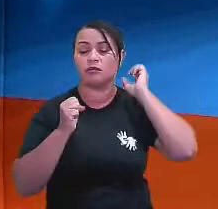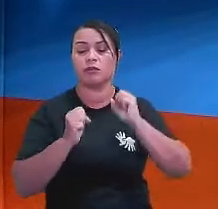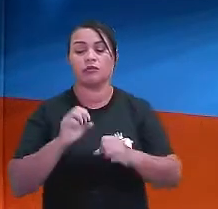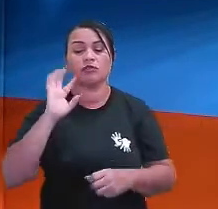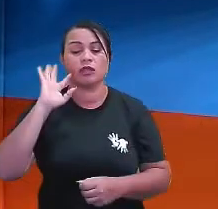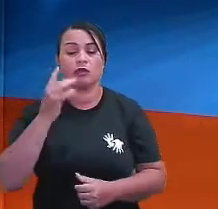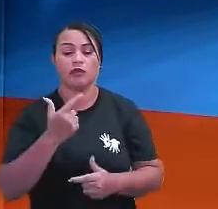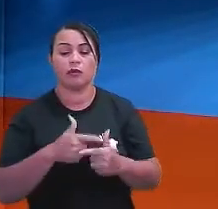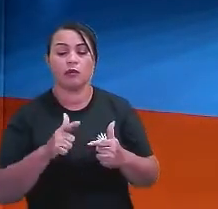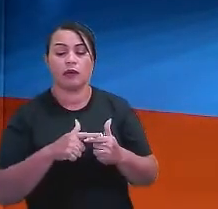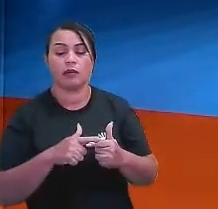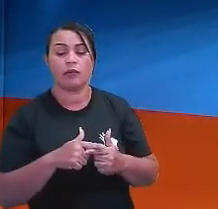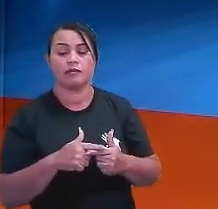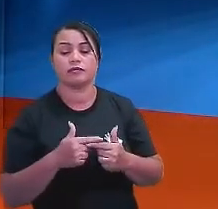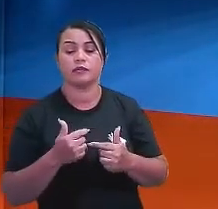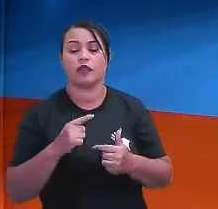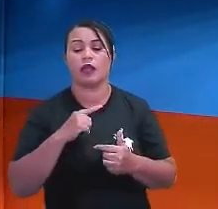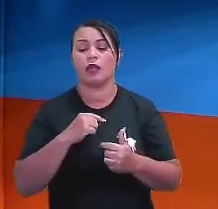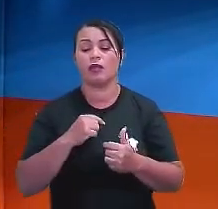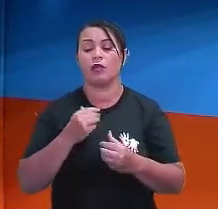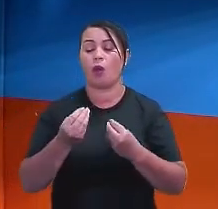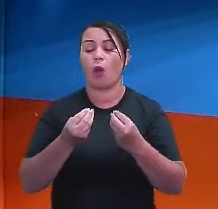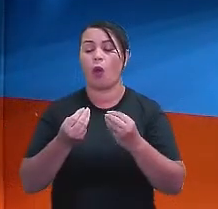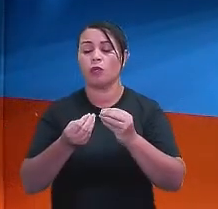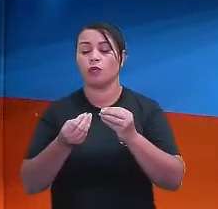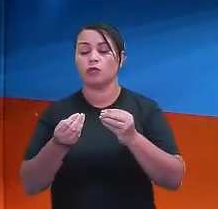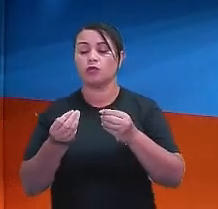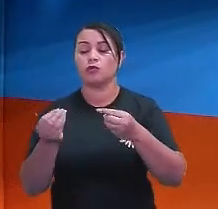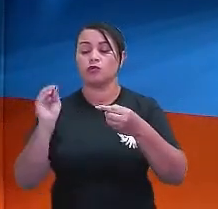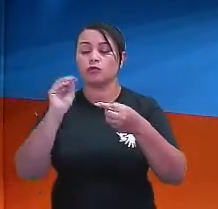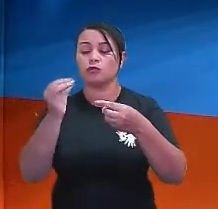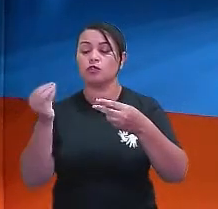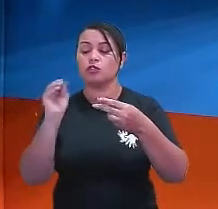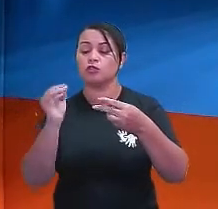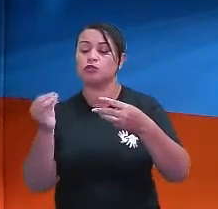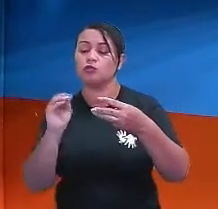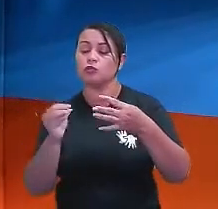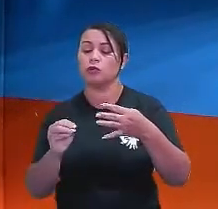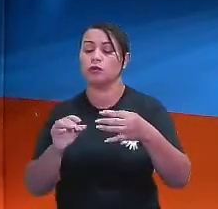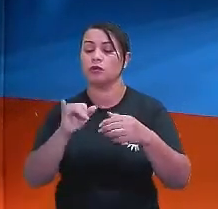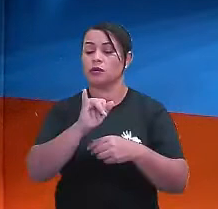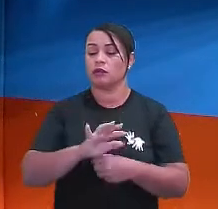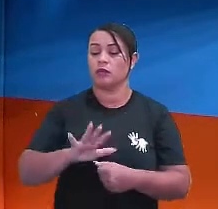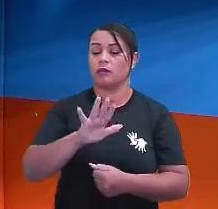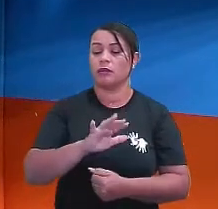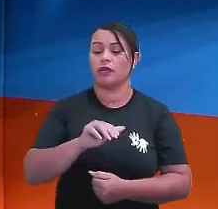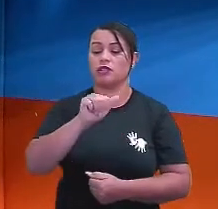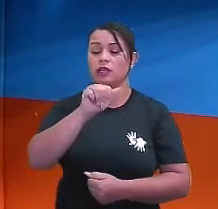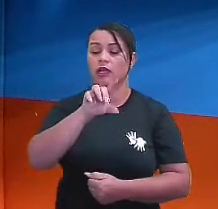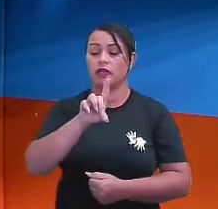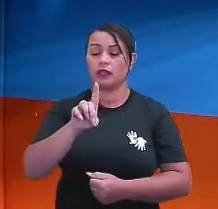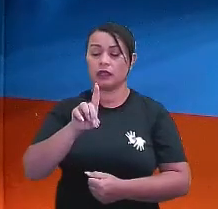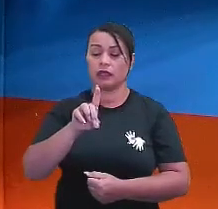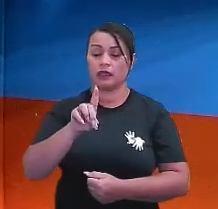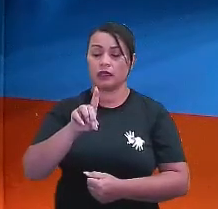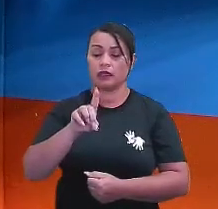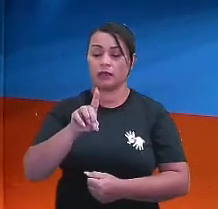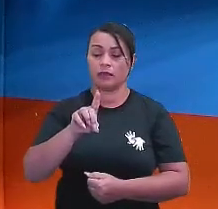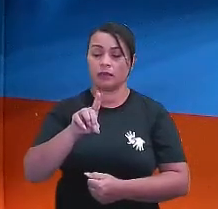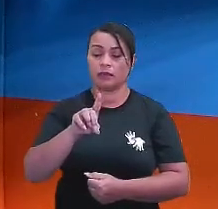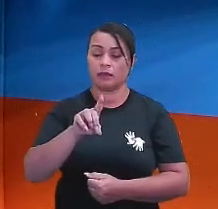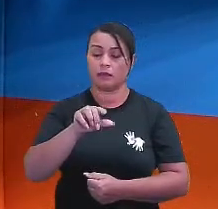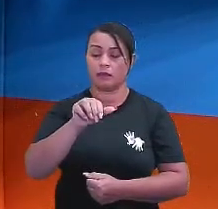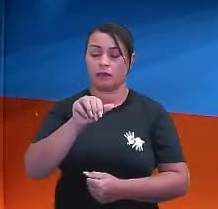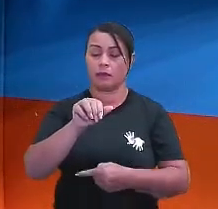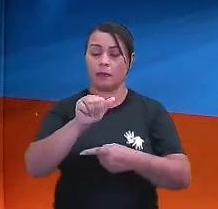resolver. Então, substituindo no Teorema de Tales, os valores dados na imagem, temos que AD está para AB,